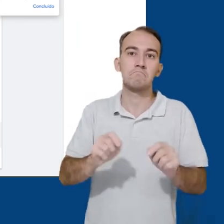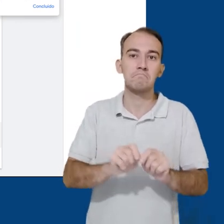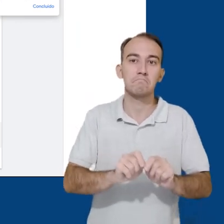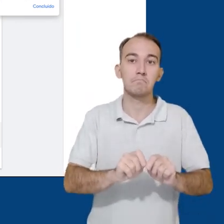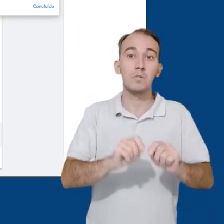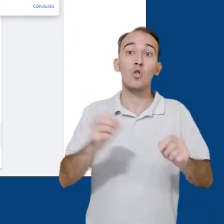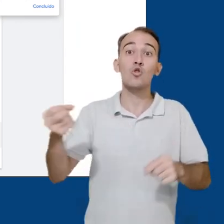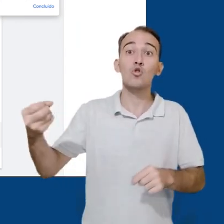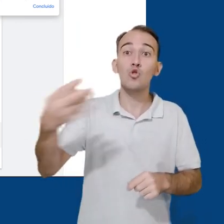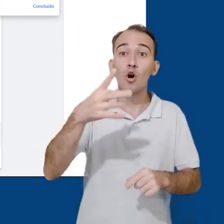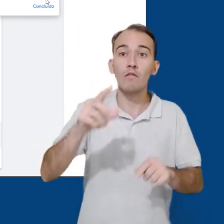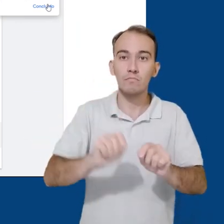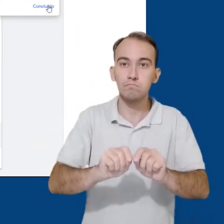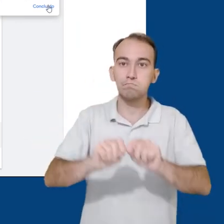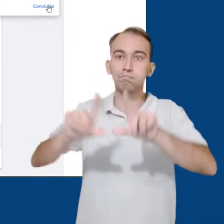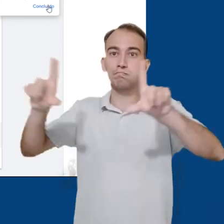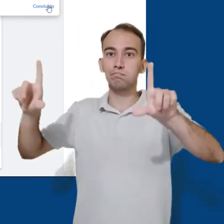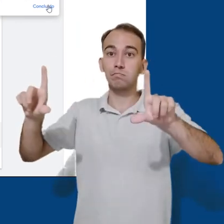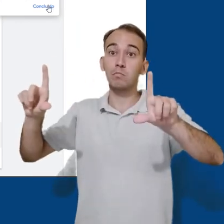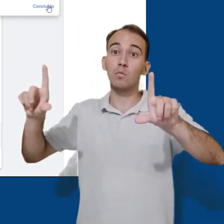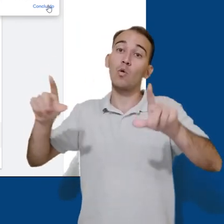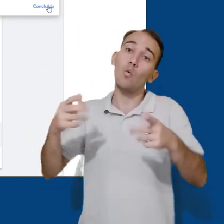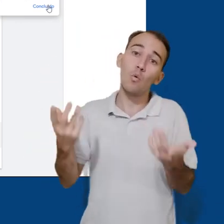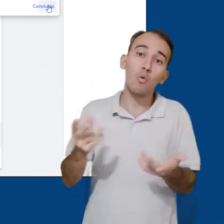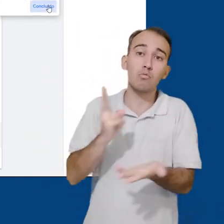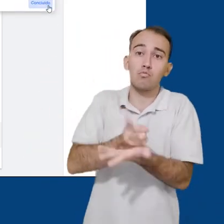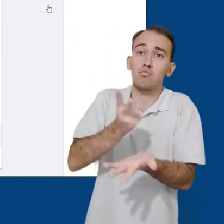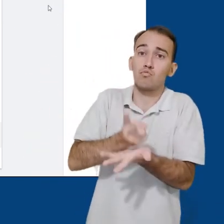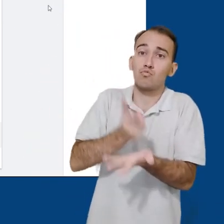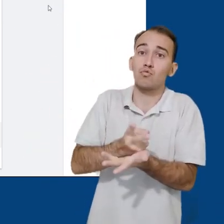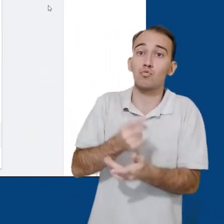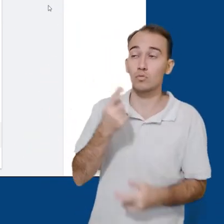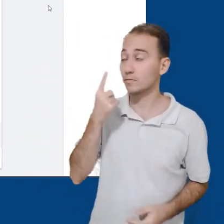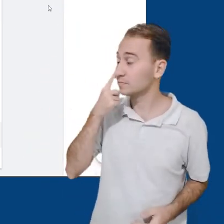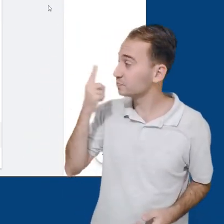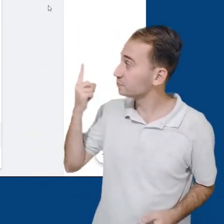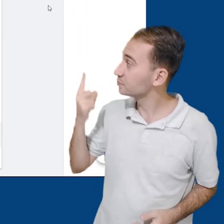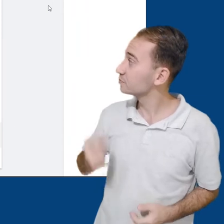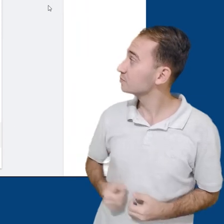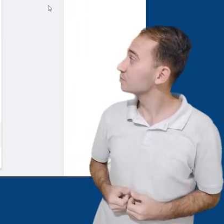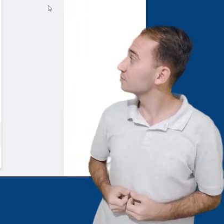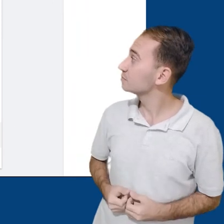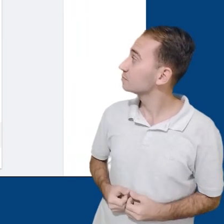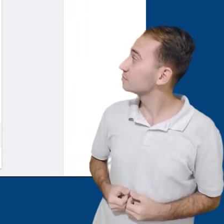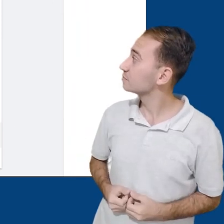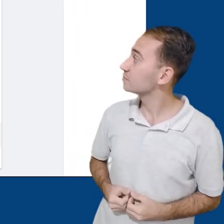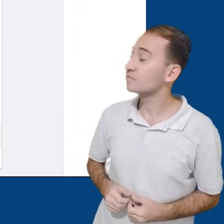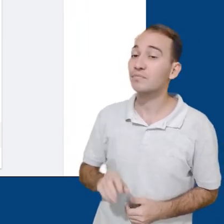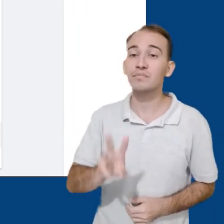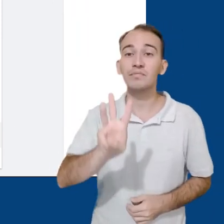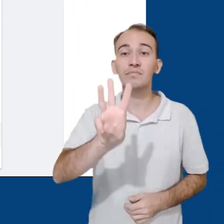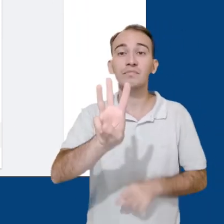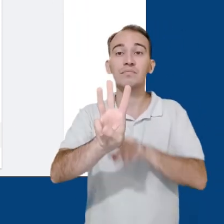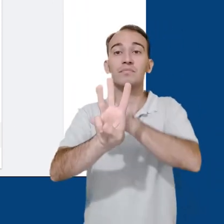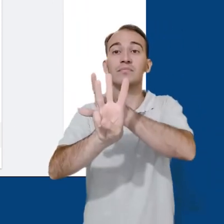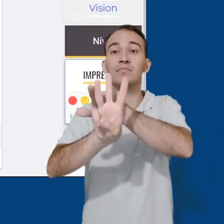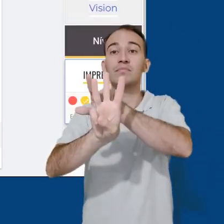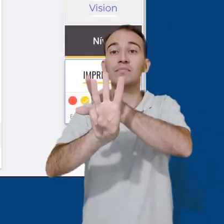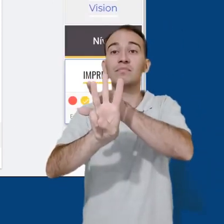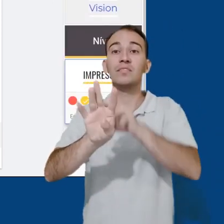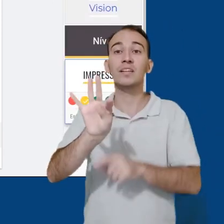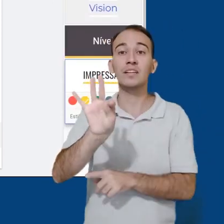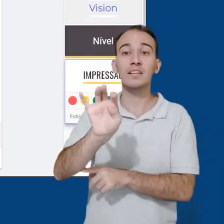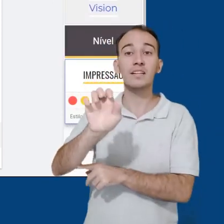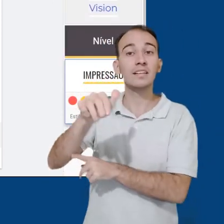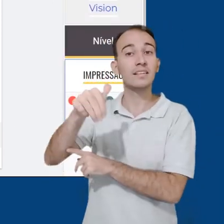Após definido, basta clicar em Concluído. Na última aba do menu lateral, temos a aba Temas. Nela,